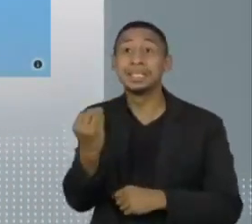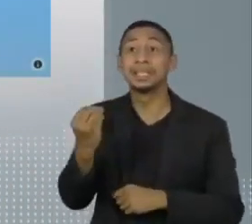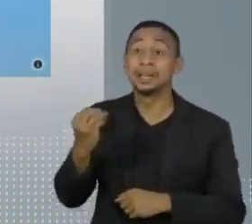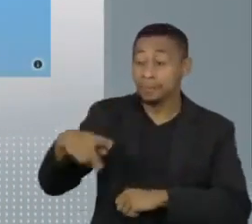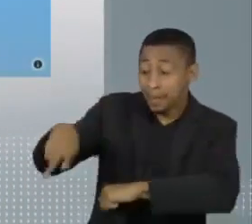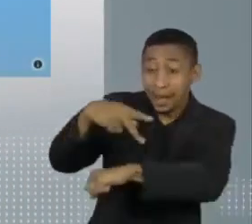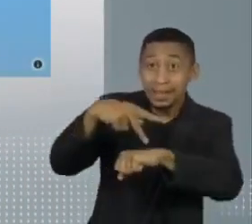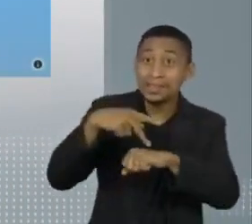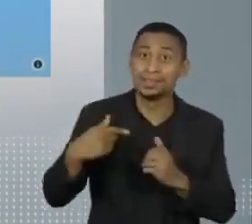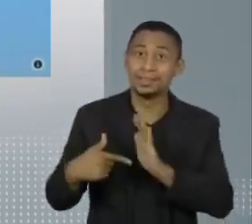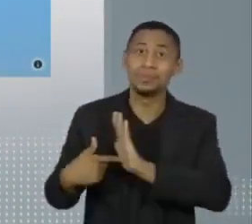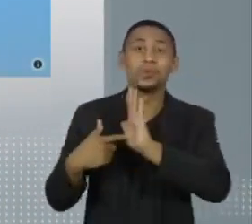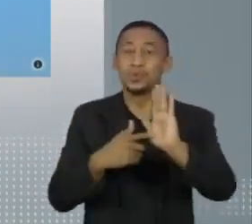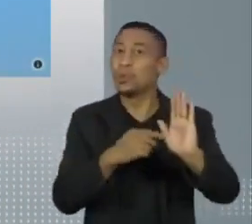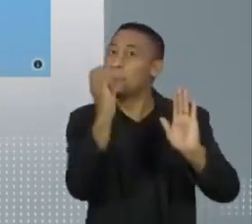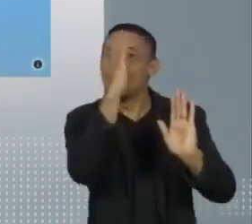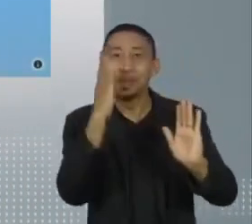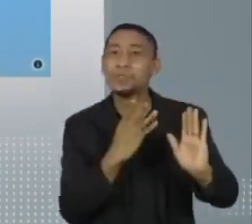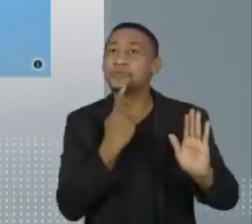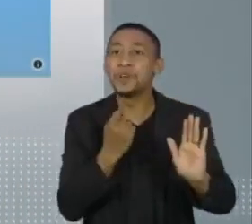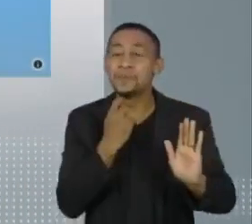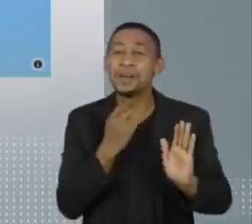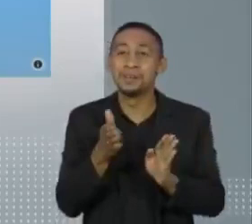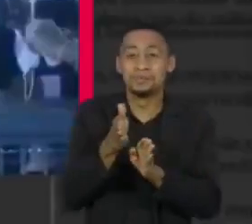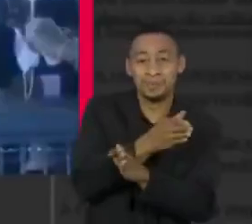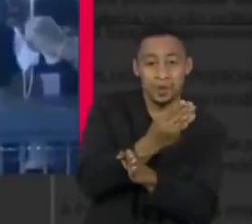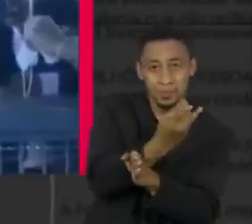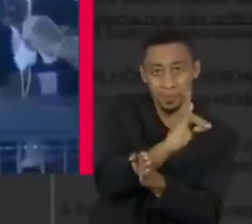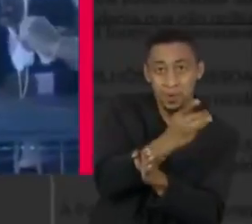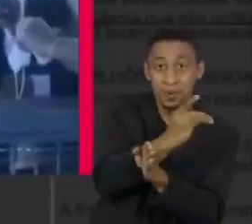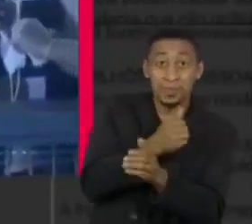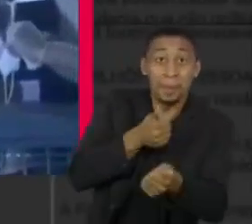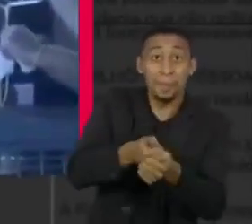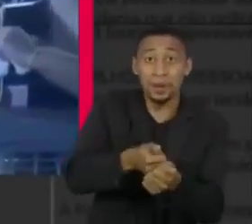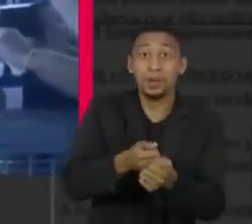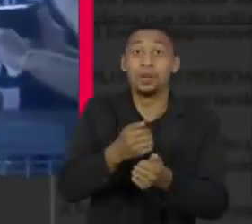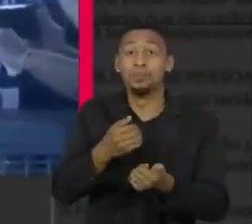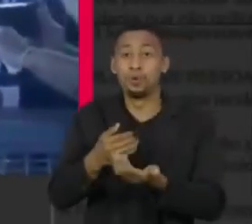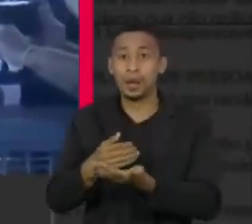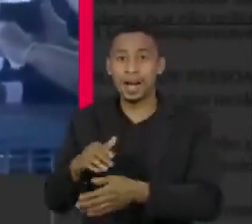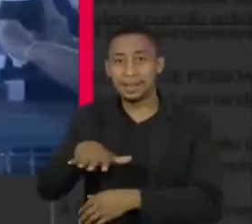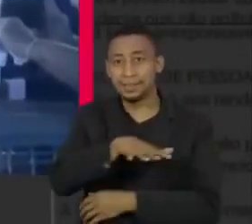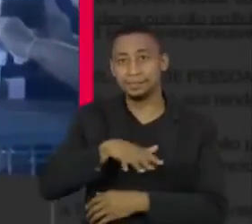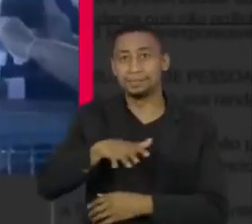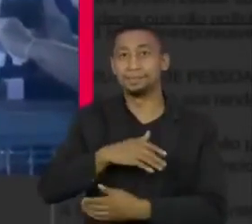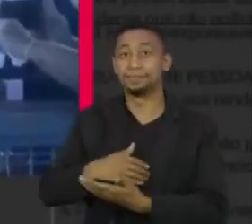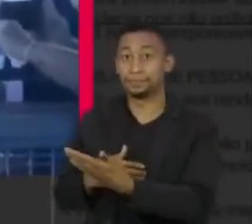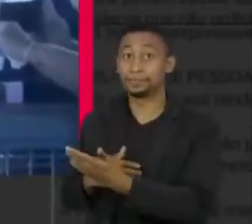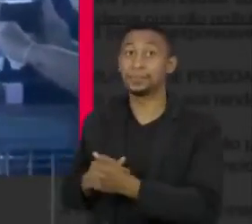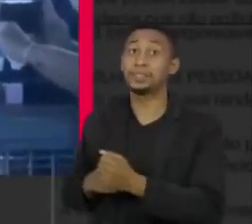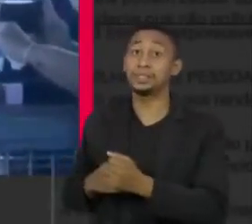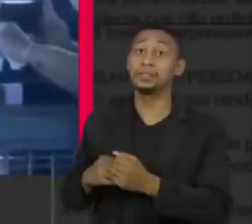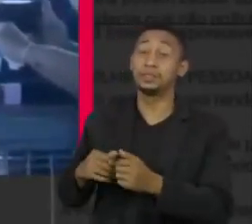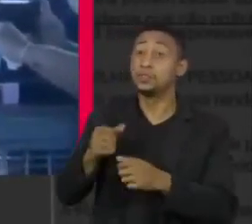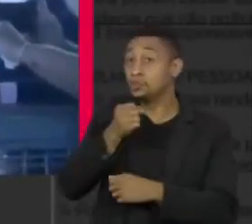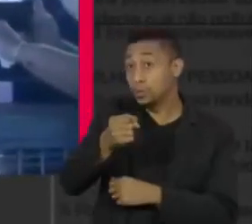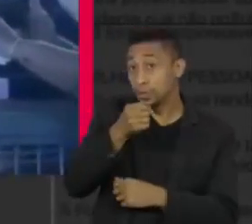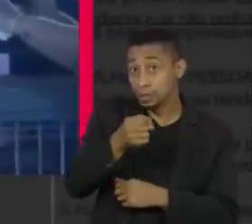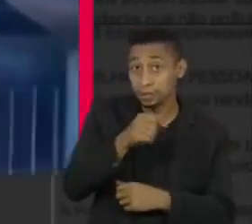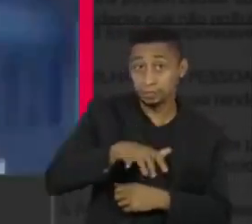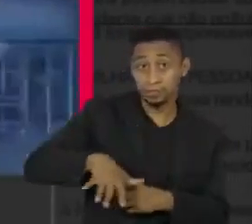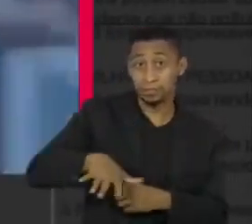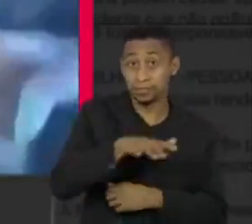para a chamada zona vermelha, ao lado da Bolívia e da Bulgária. De acordo com a ONG Repórteres Sem Fronteiras, o trabalho dos jornalistas